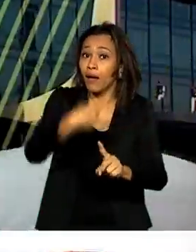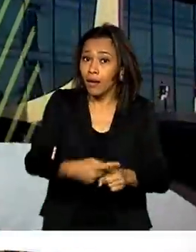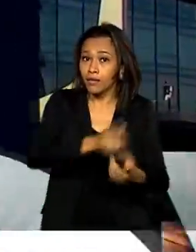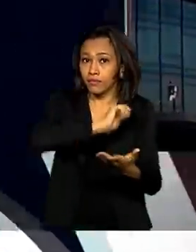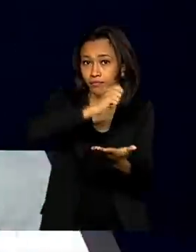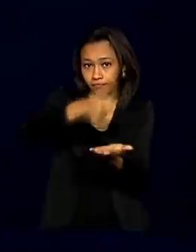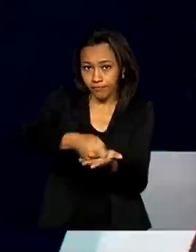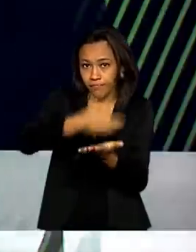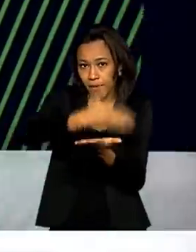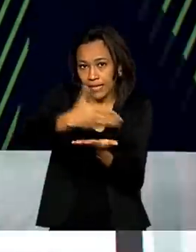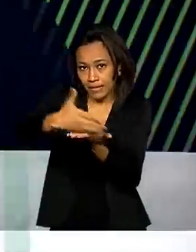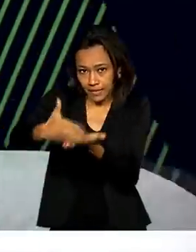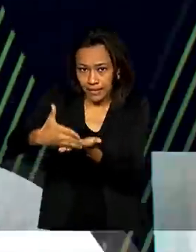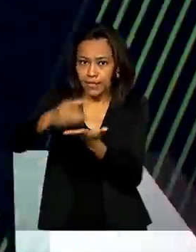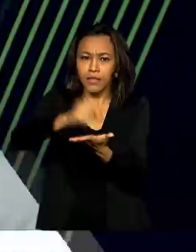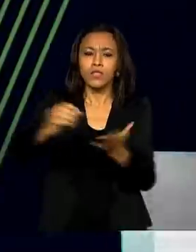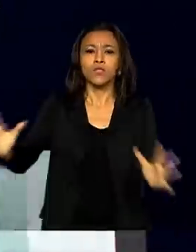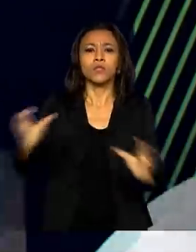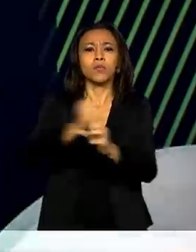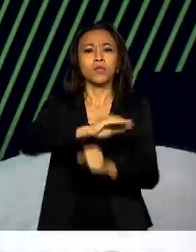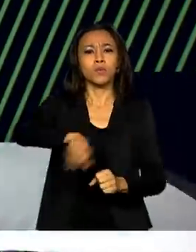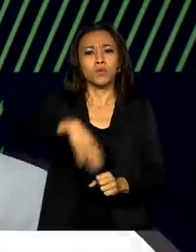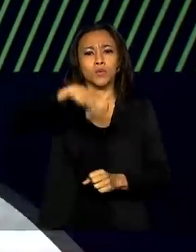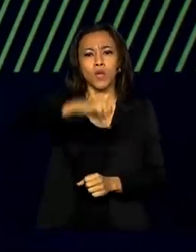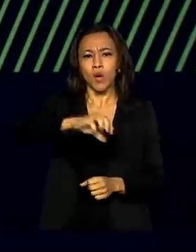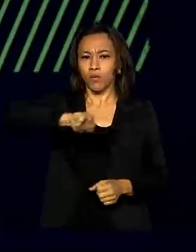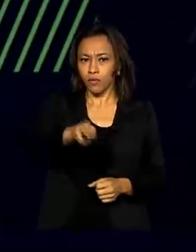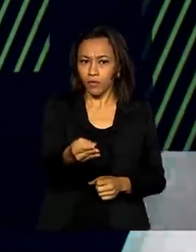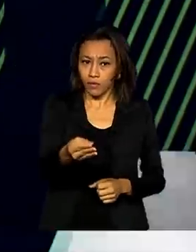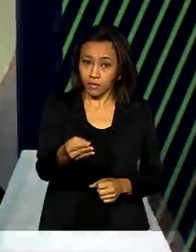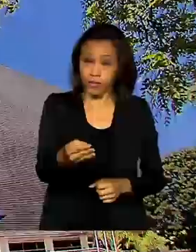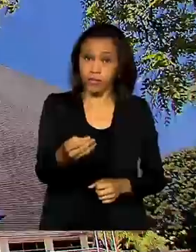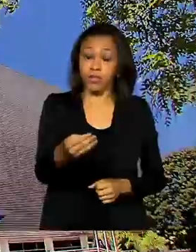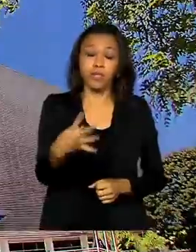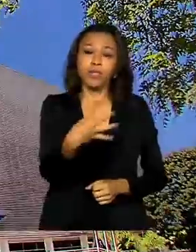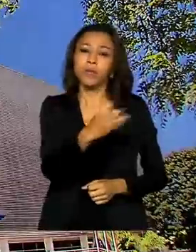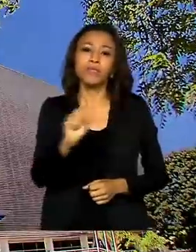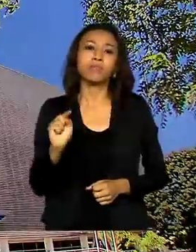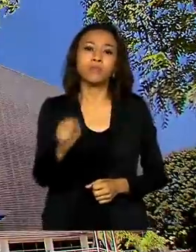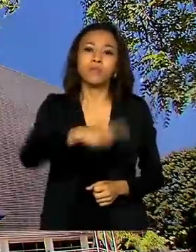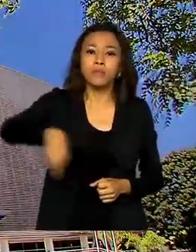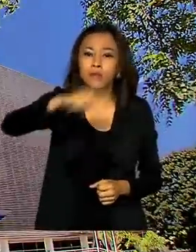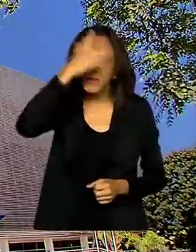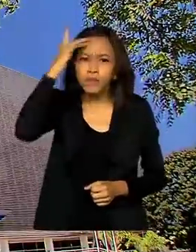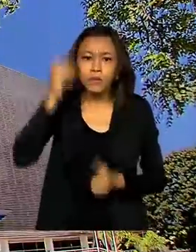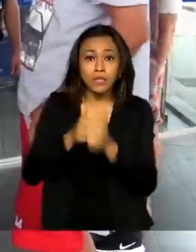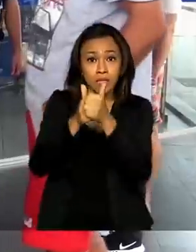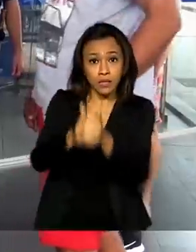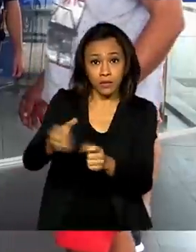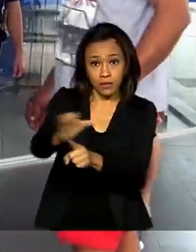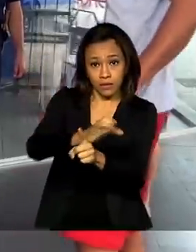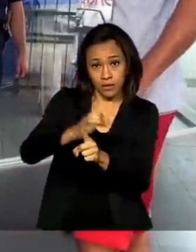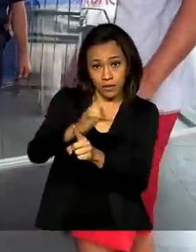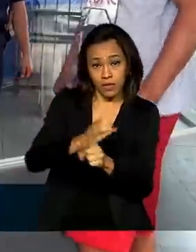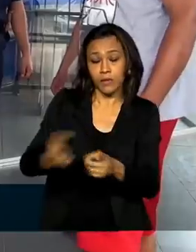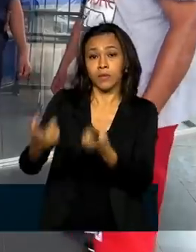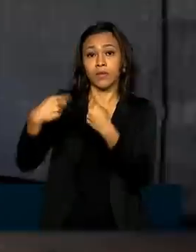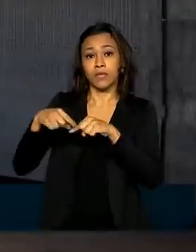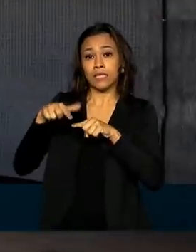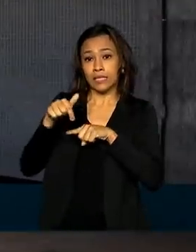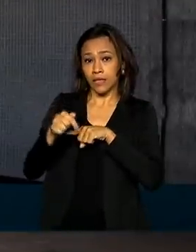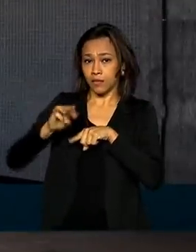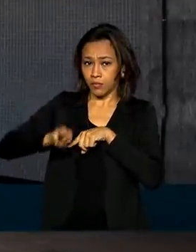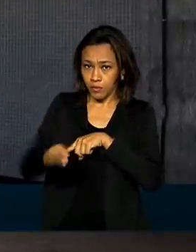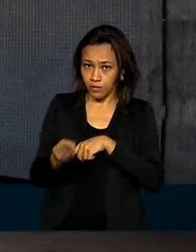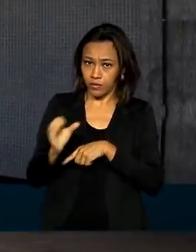auxílio emergencial para um total de 9 milhões e 400 mil pessoas. Conforme o calendário, 7 milhões e 800 mil